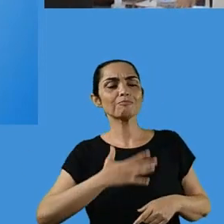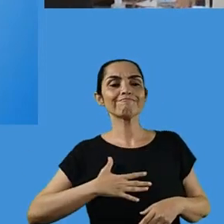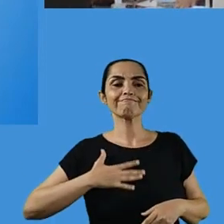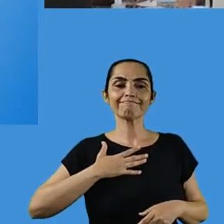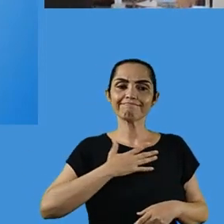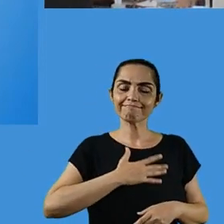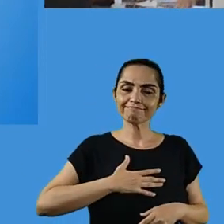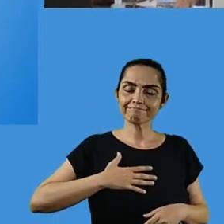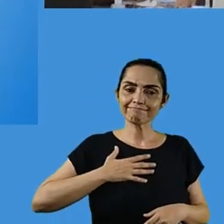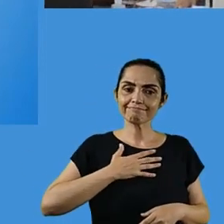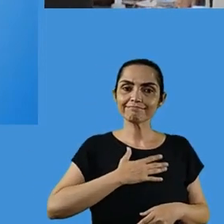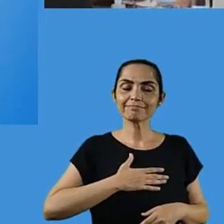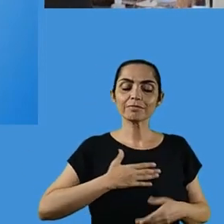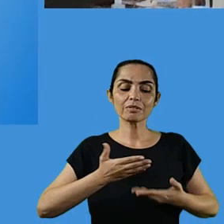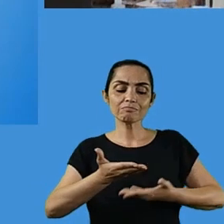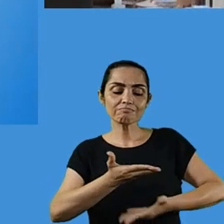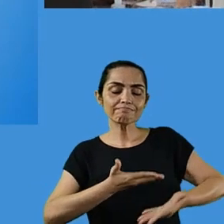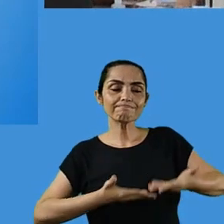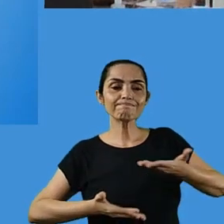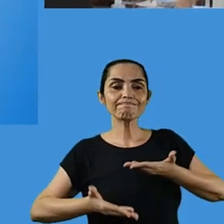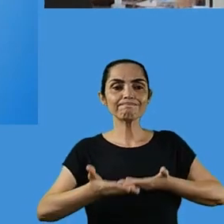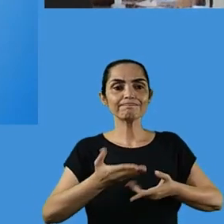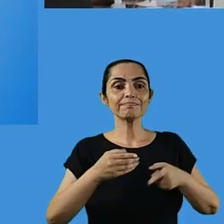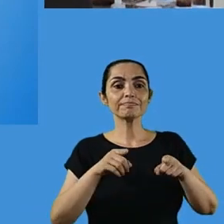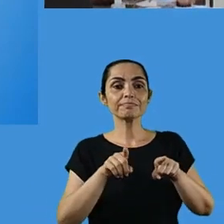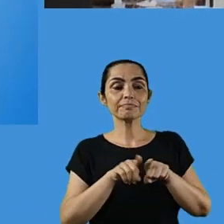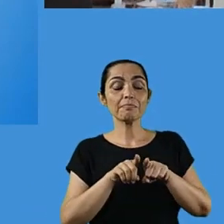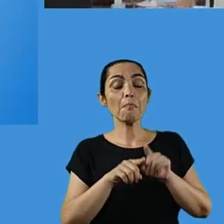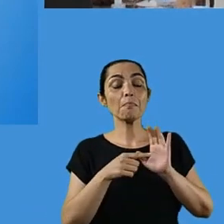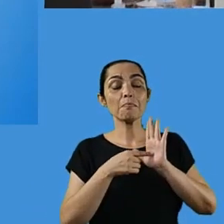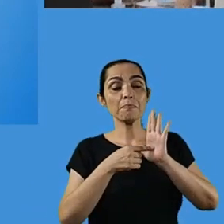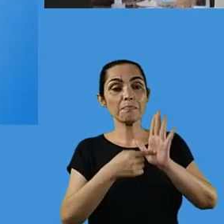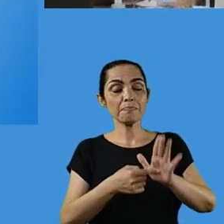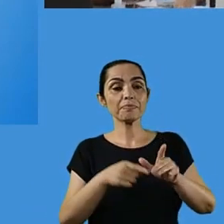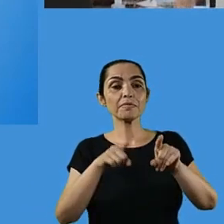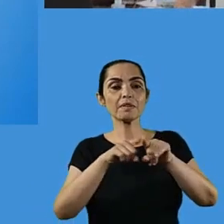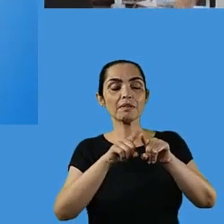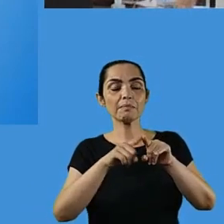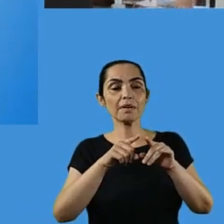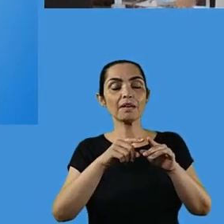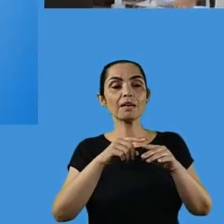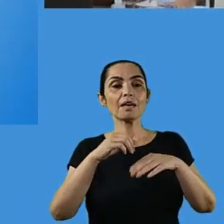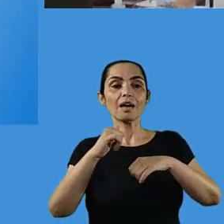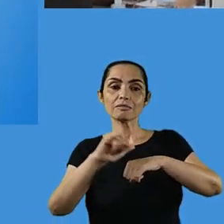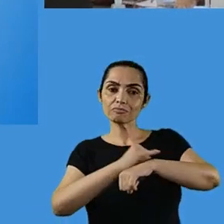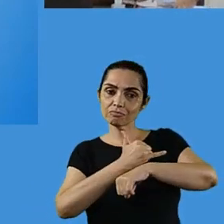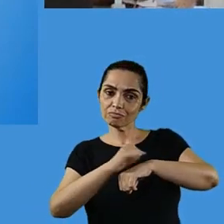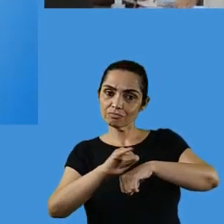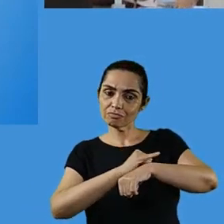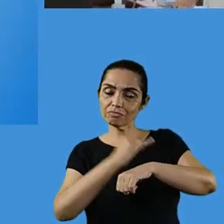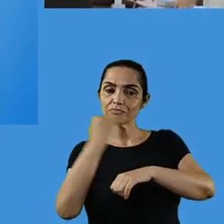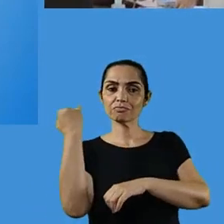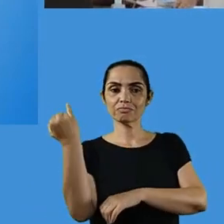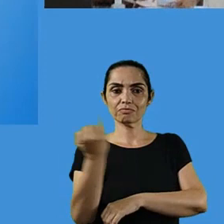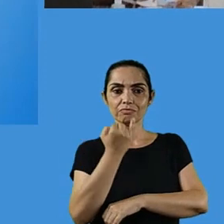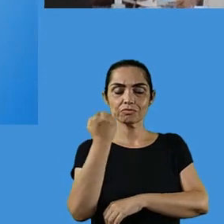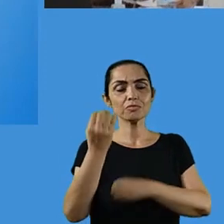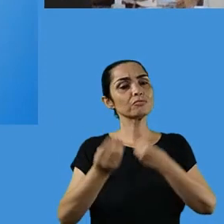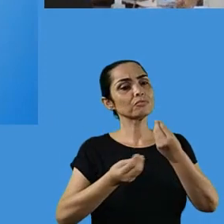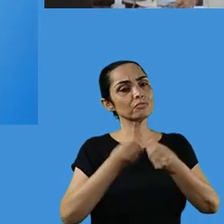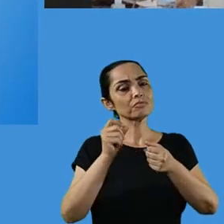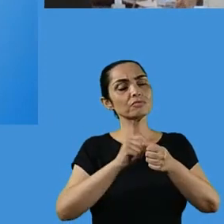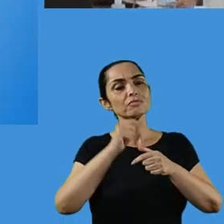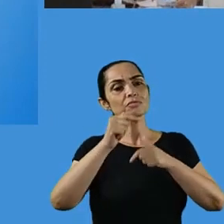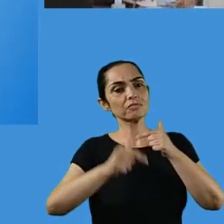os procedimentos, sempre em cima daquilo que vocês diagnosticaram. Coletar esses dados, por a gente faz essa coleta de dados? Para tomar